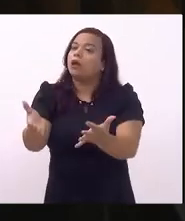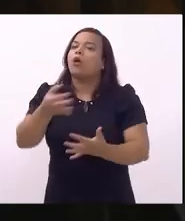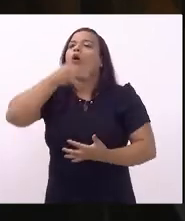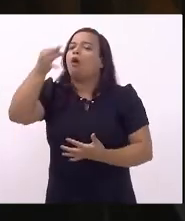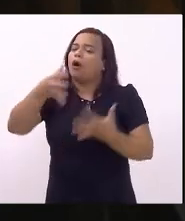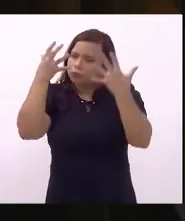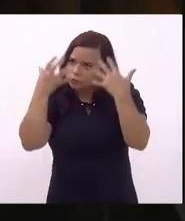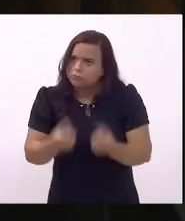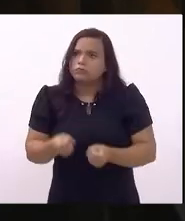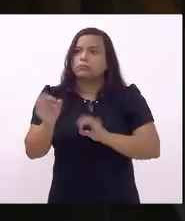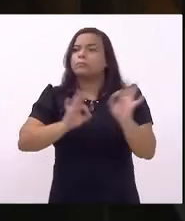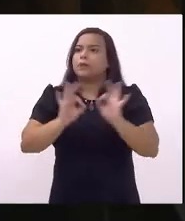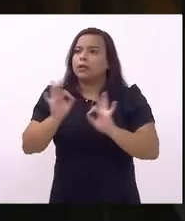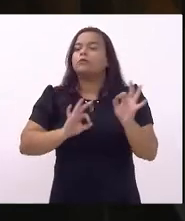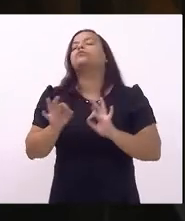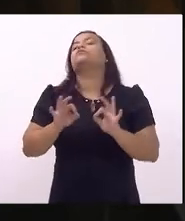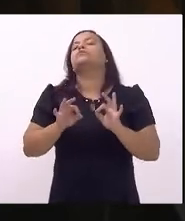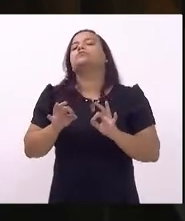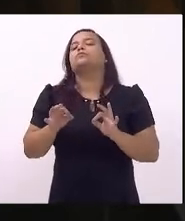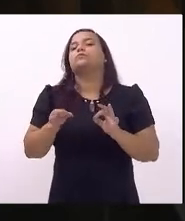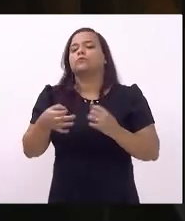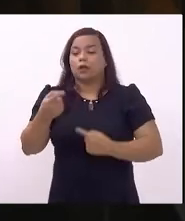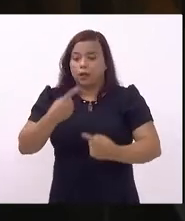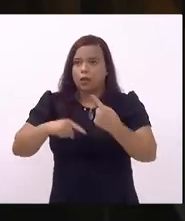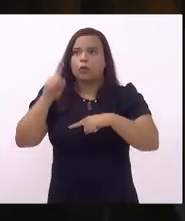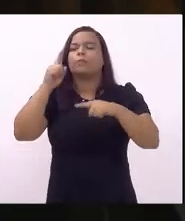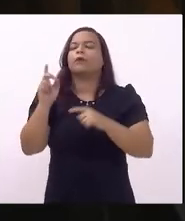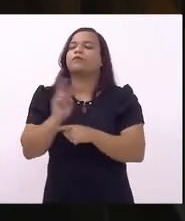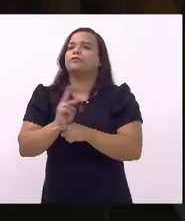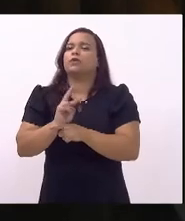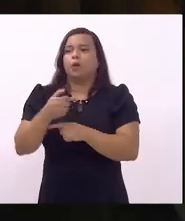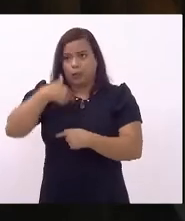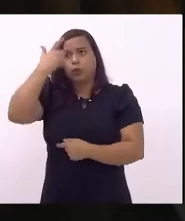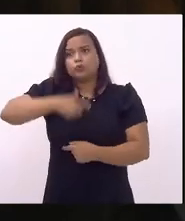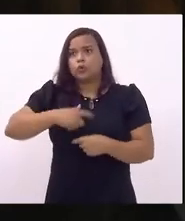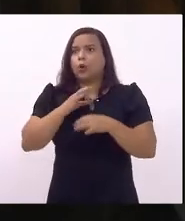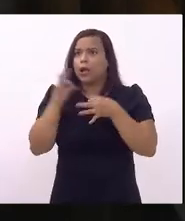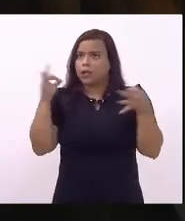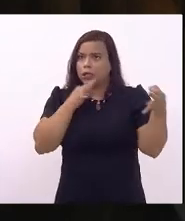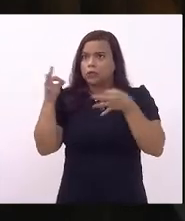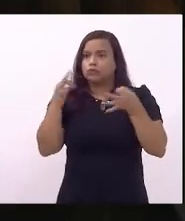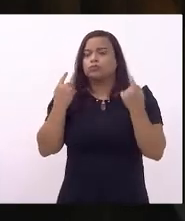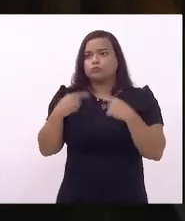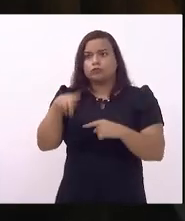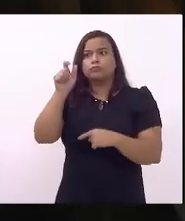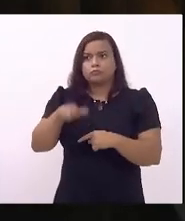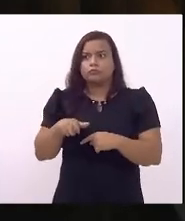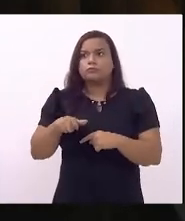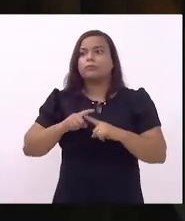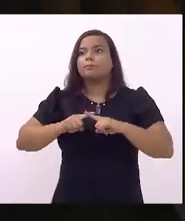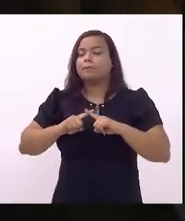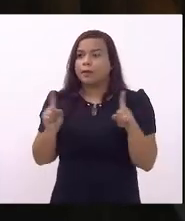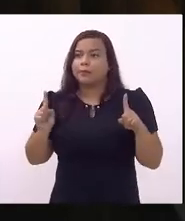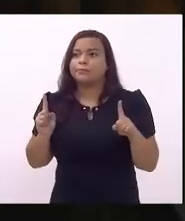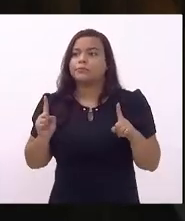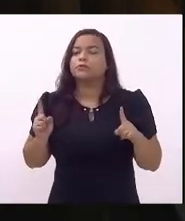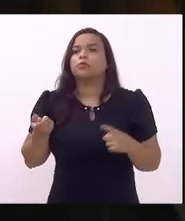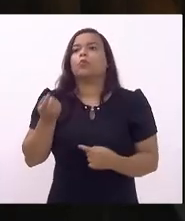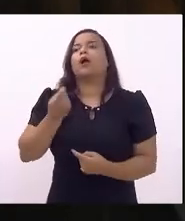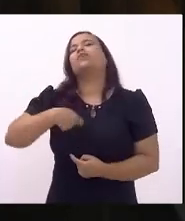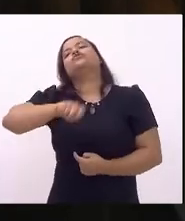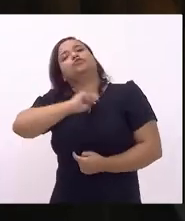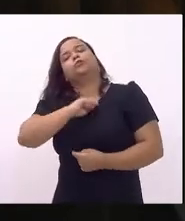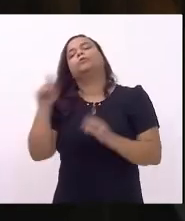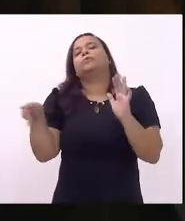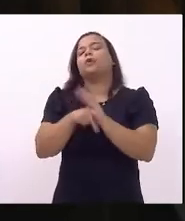preparado pelo estado e olha que eu sou um crítico desta política presidente Charles Batista eu acho que o regime de recuperação fiscal é uma página